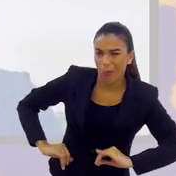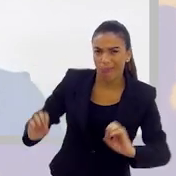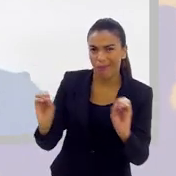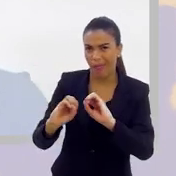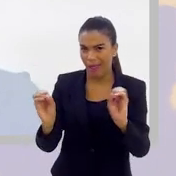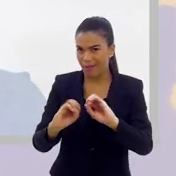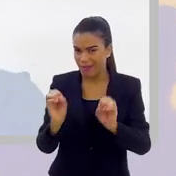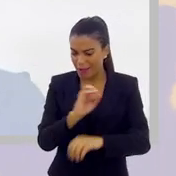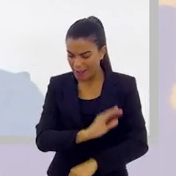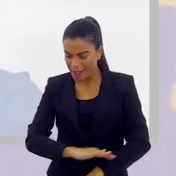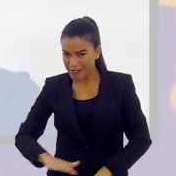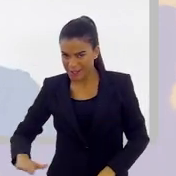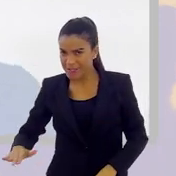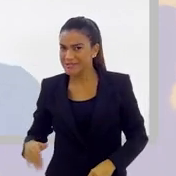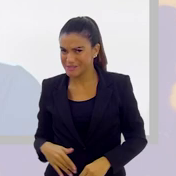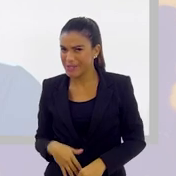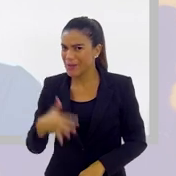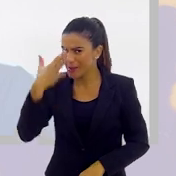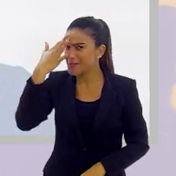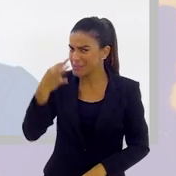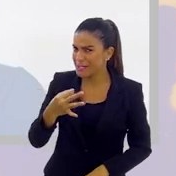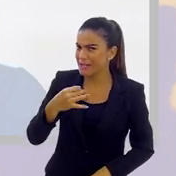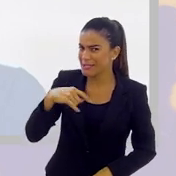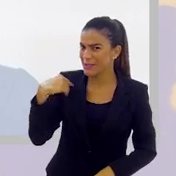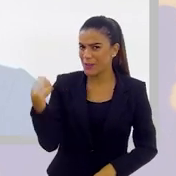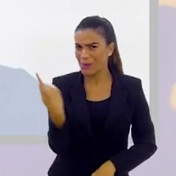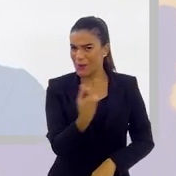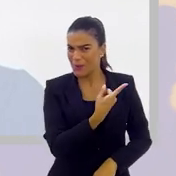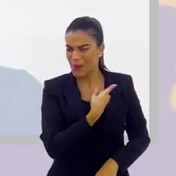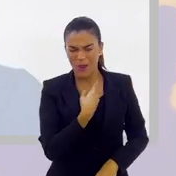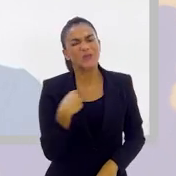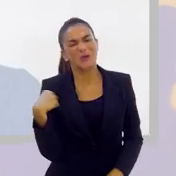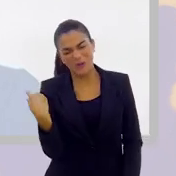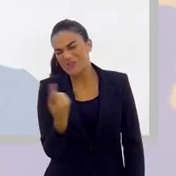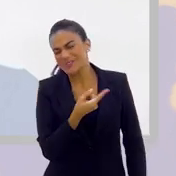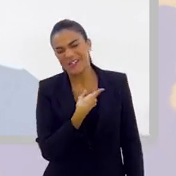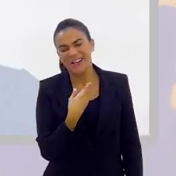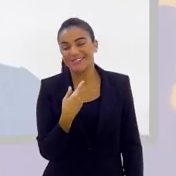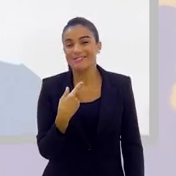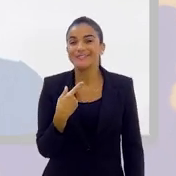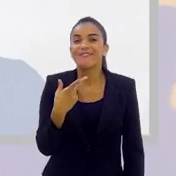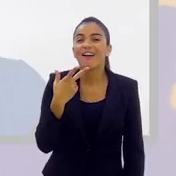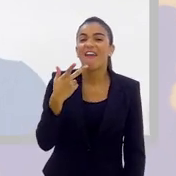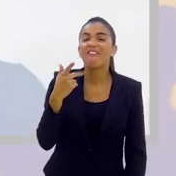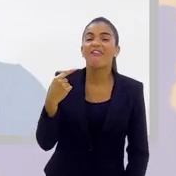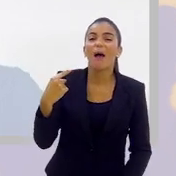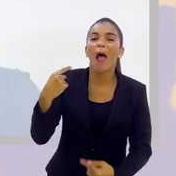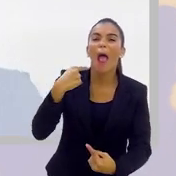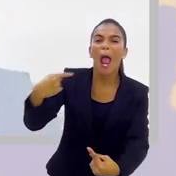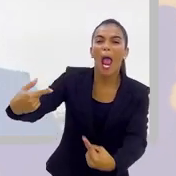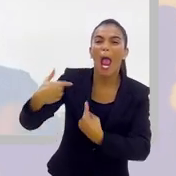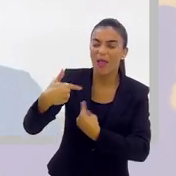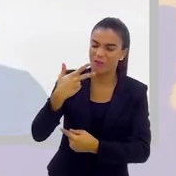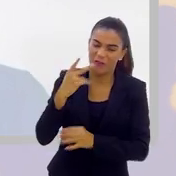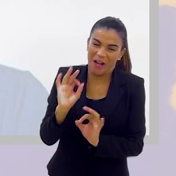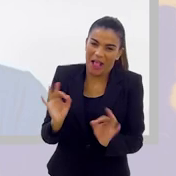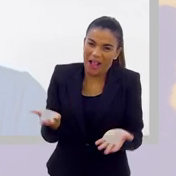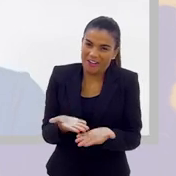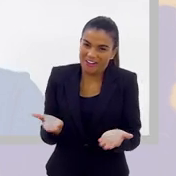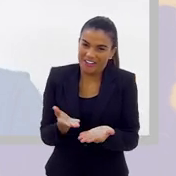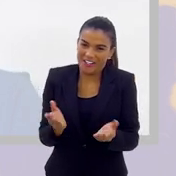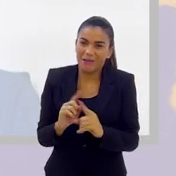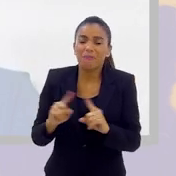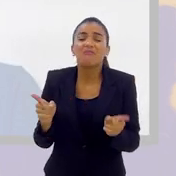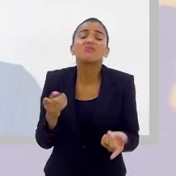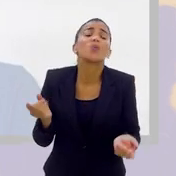quando era criança? Eu tenho certeza que você deve ter sofrido também. Todos nós, né? Me chamavam de alguns apelidos, que eu não vou dizer aqui.